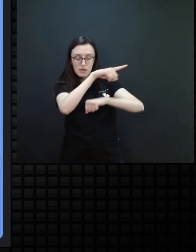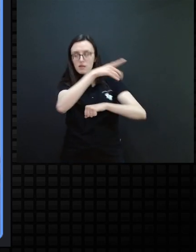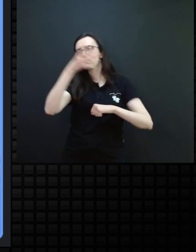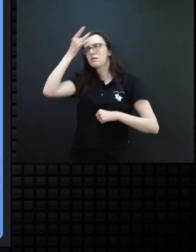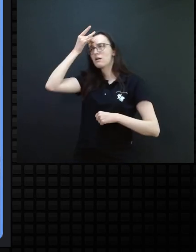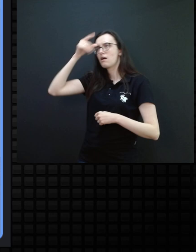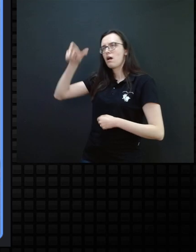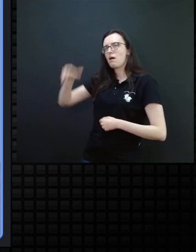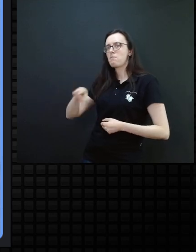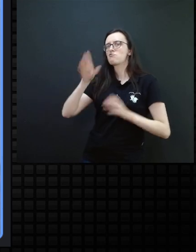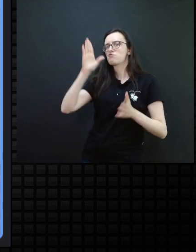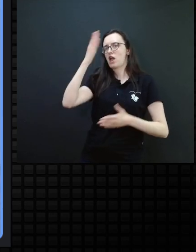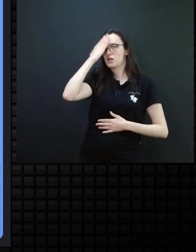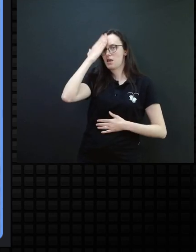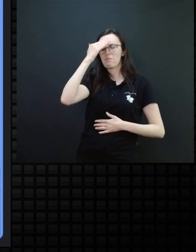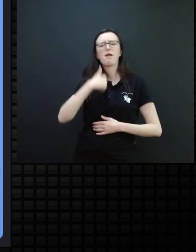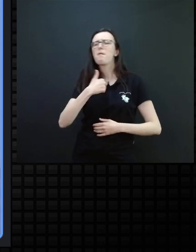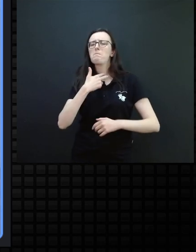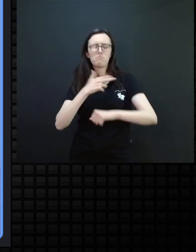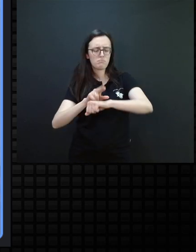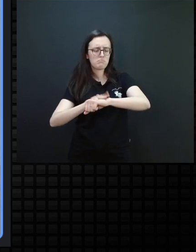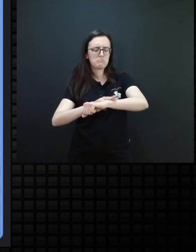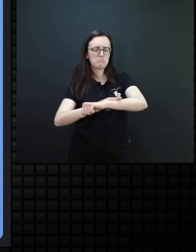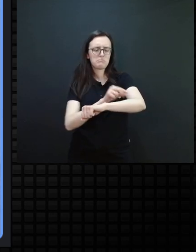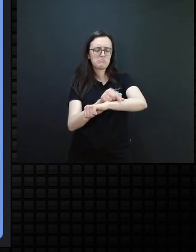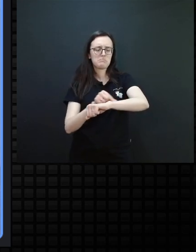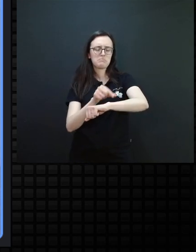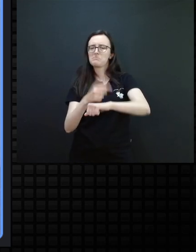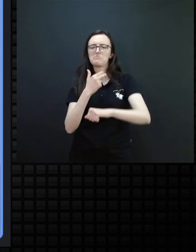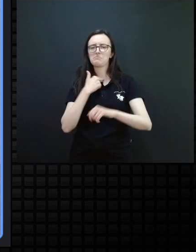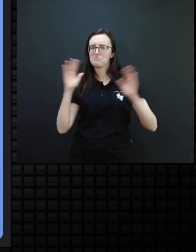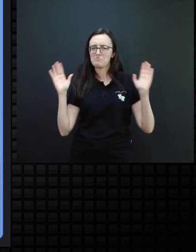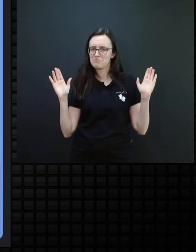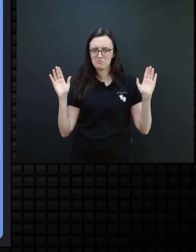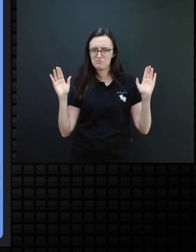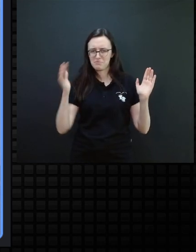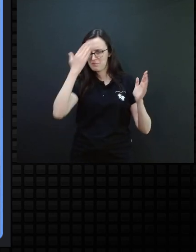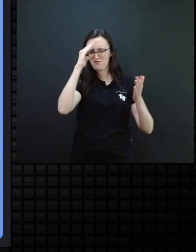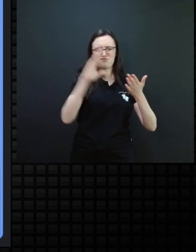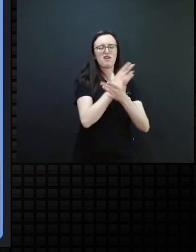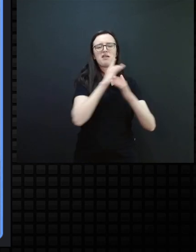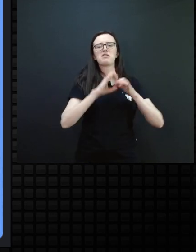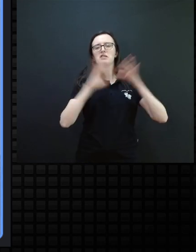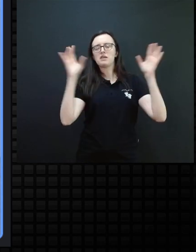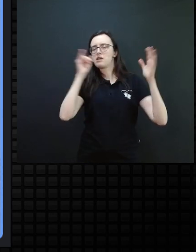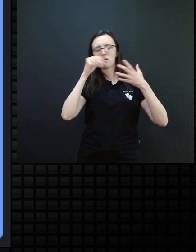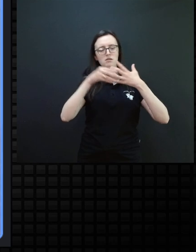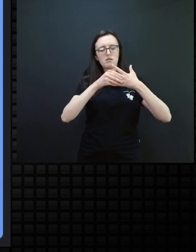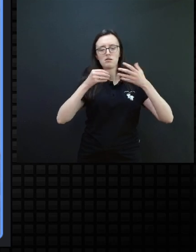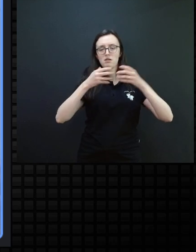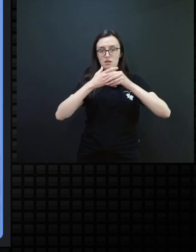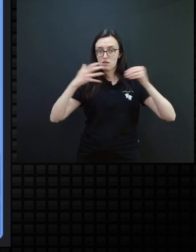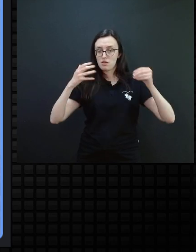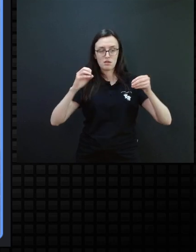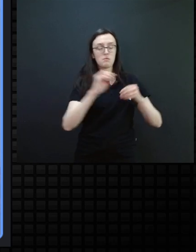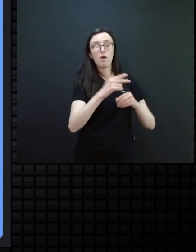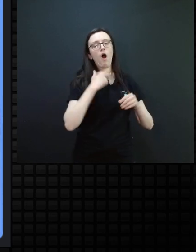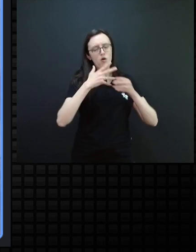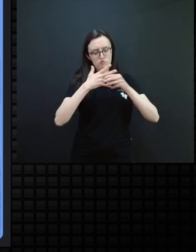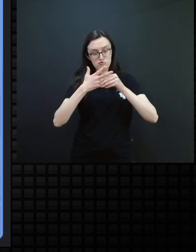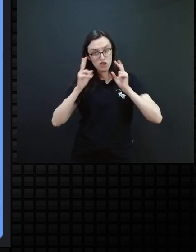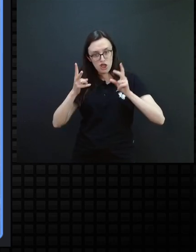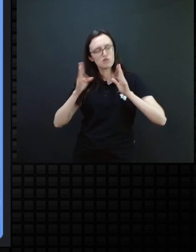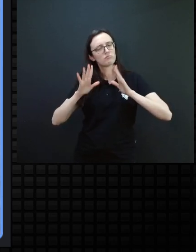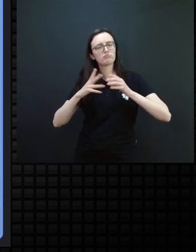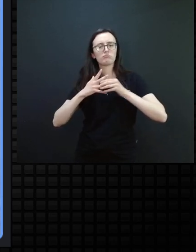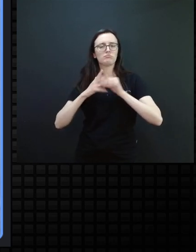outras bijuterias, né, é uma função, realmente, em algo que você não vai tirar, tipo, a sua aliança, então, é só ela, né.